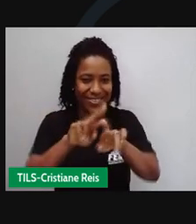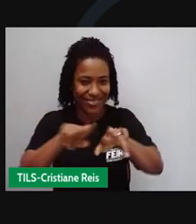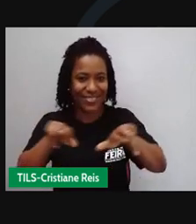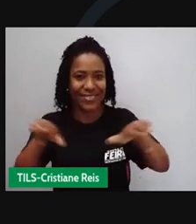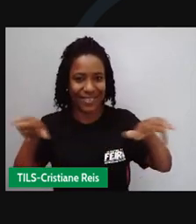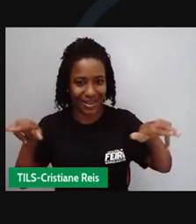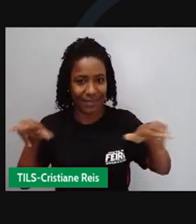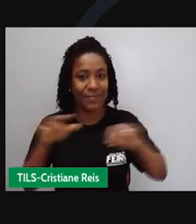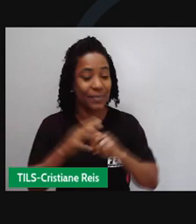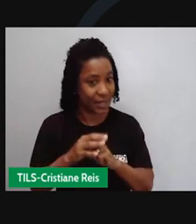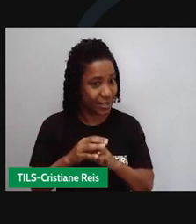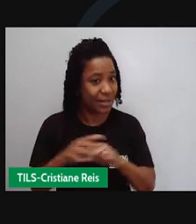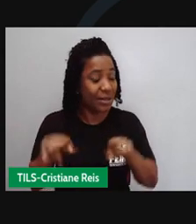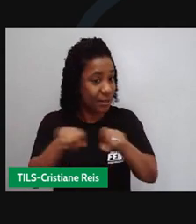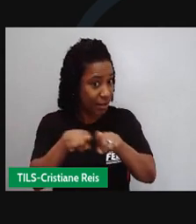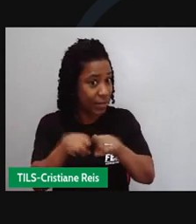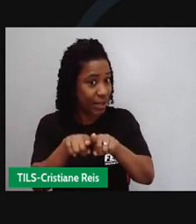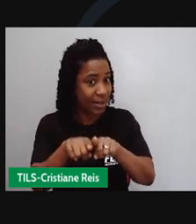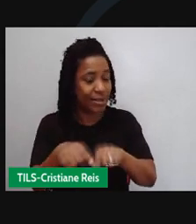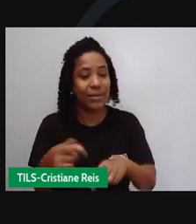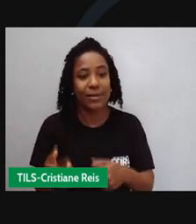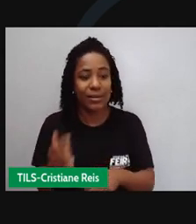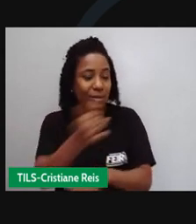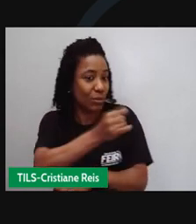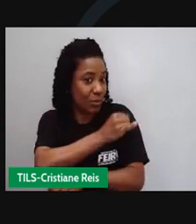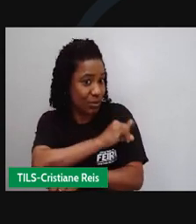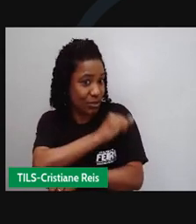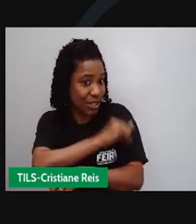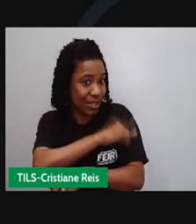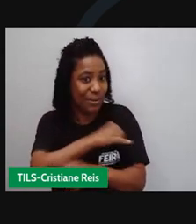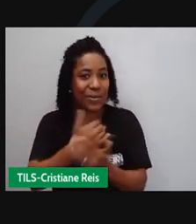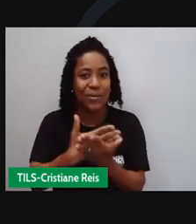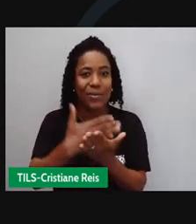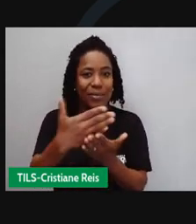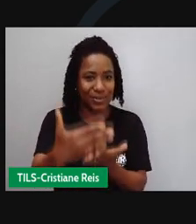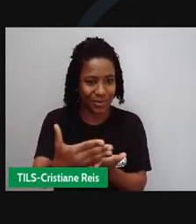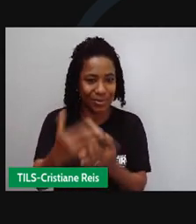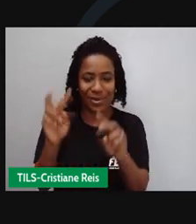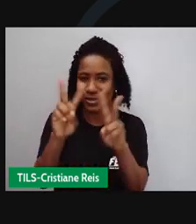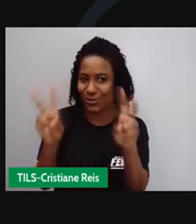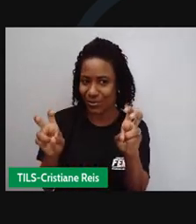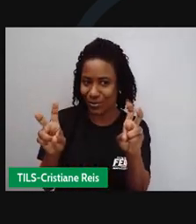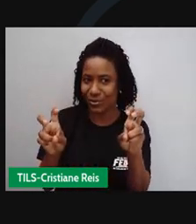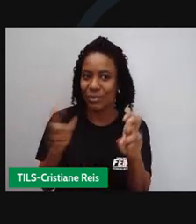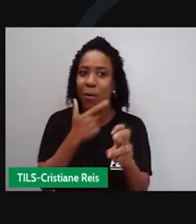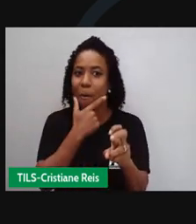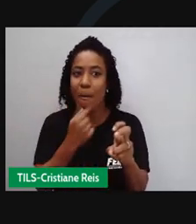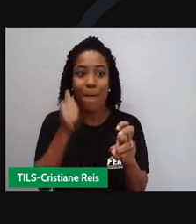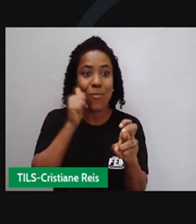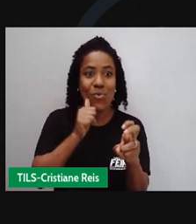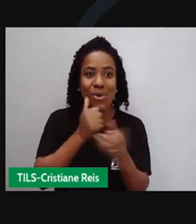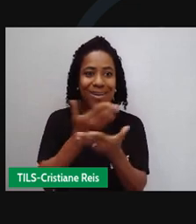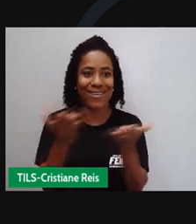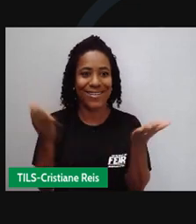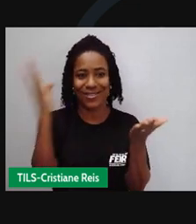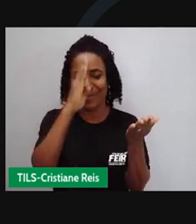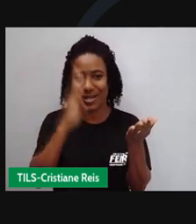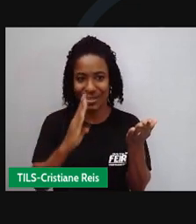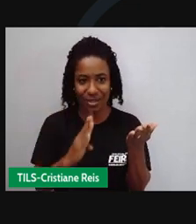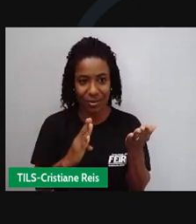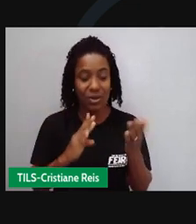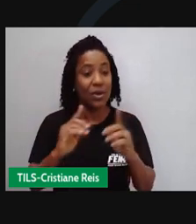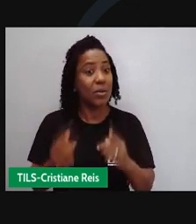texto escrito especialmente para o teatro Brasileiras e Brasileiros e ainda recebeu o prêmio Direitos